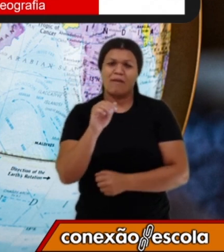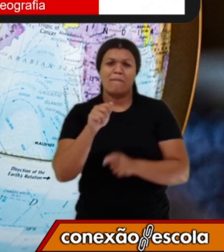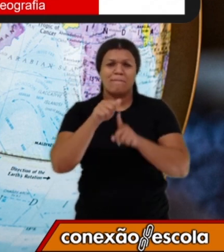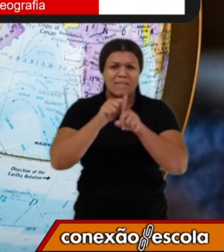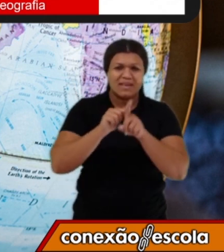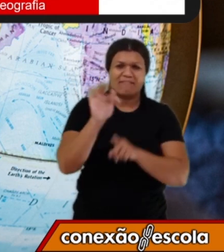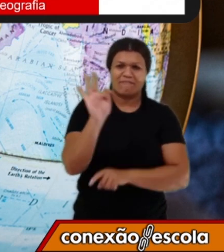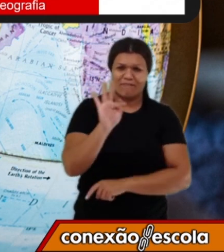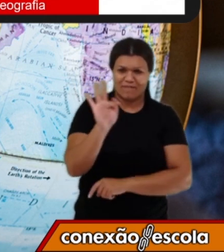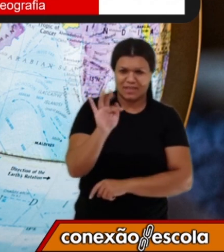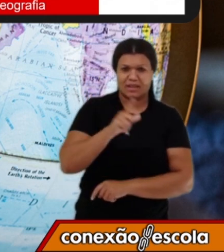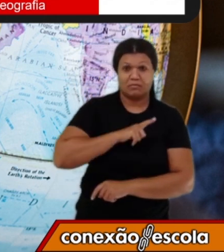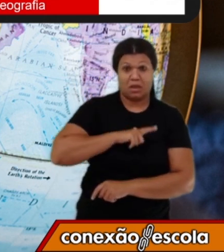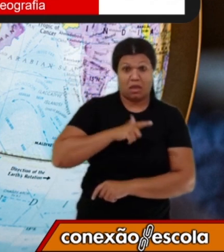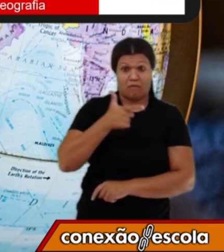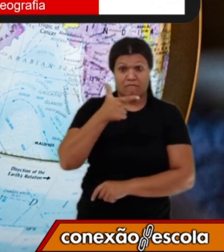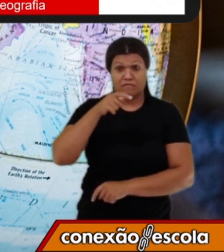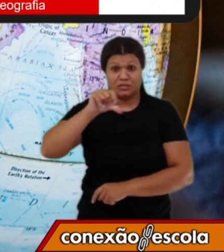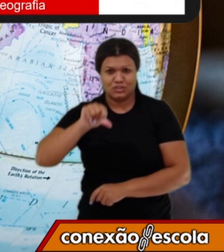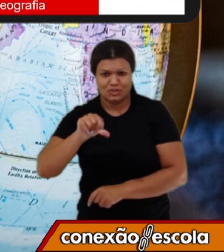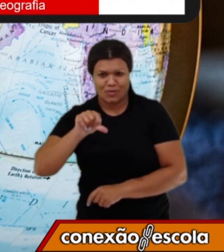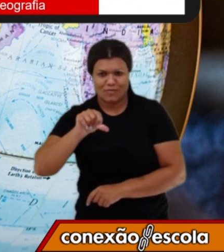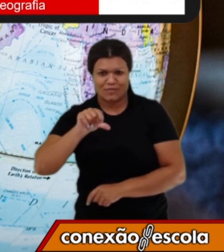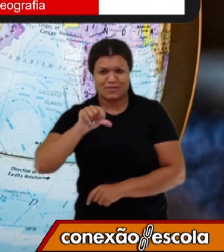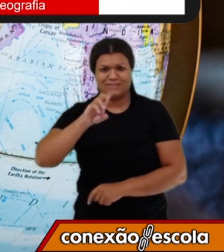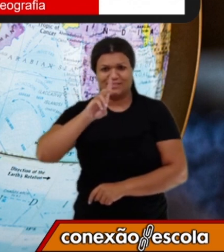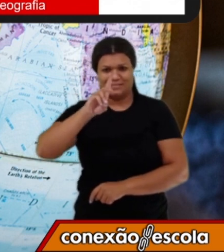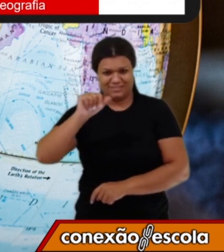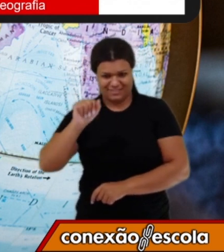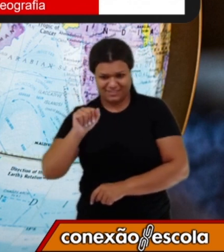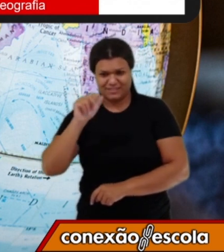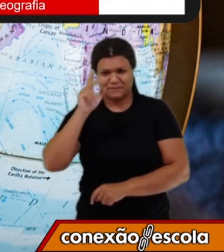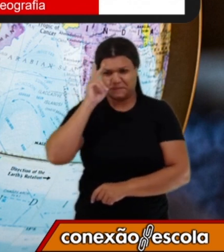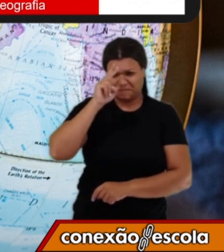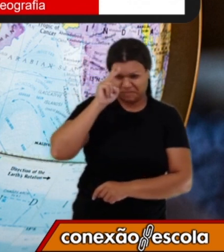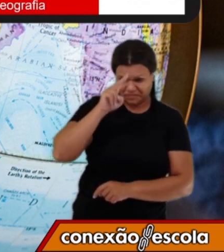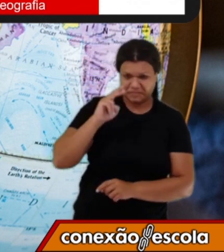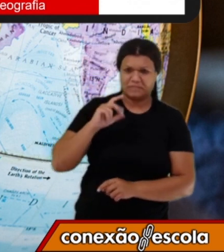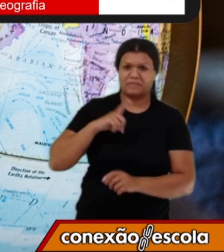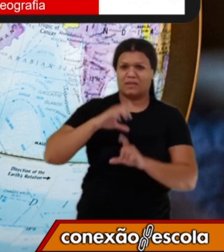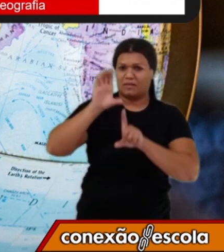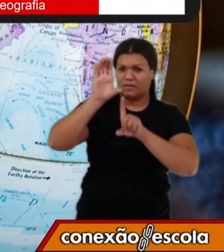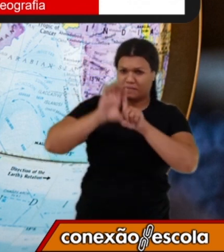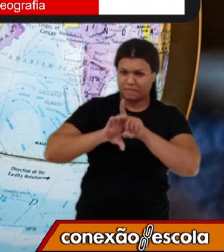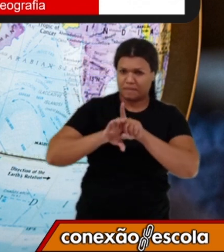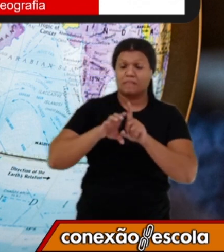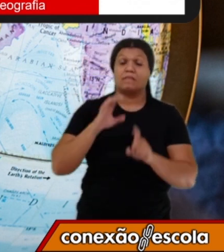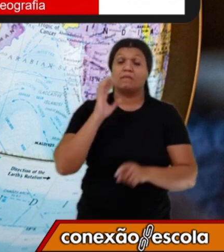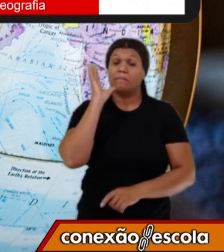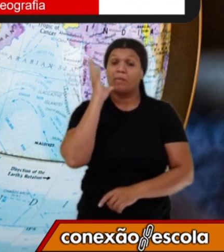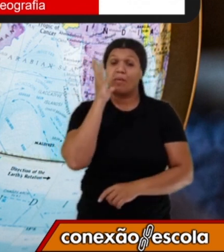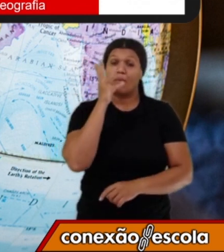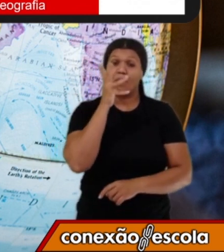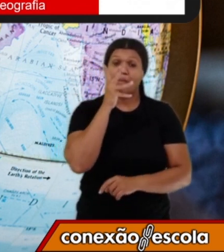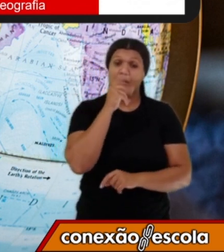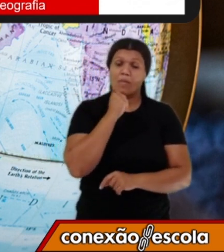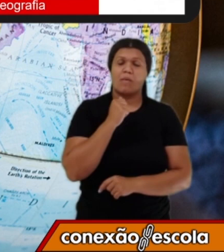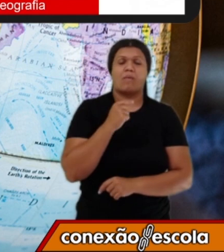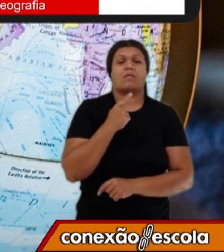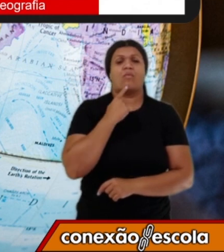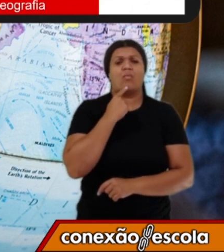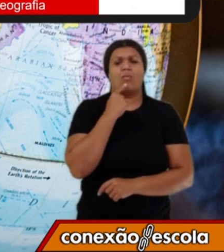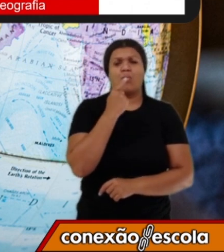O movimento de translação ele tem duração aproximadamente de um ano e é